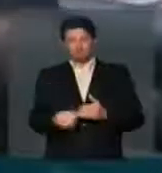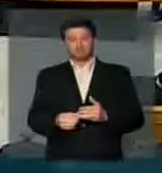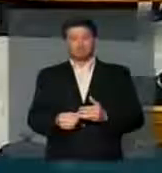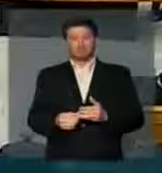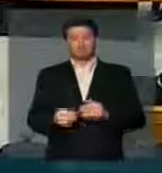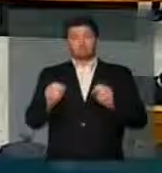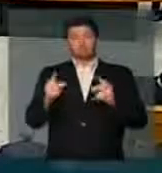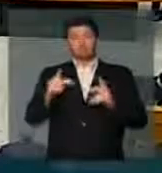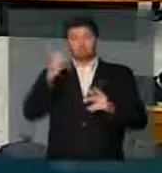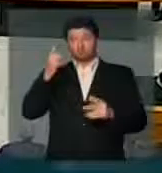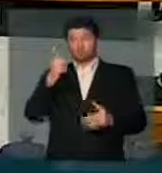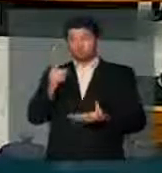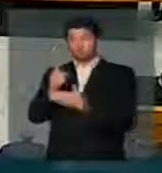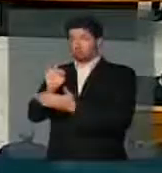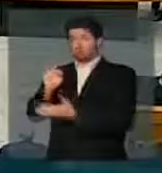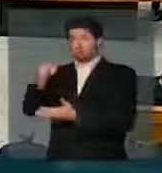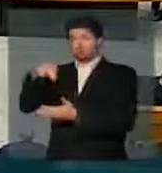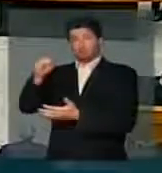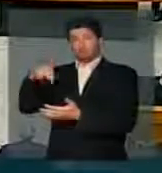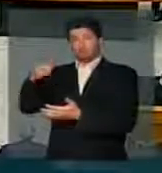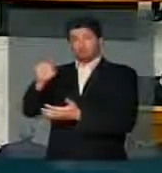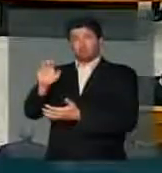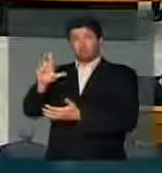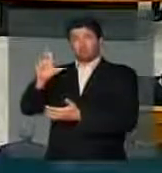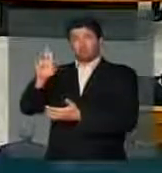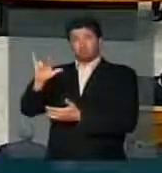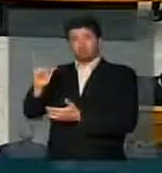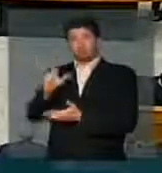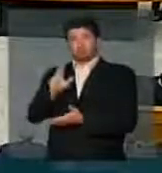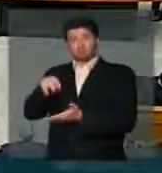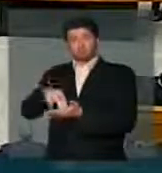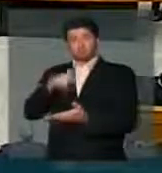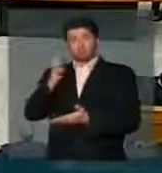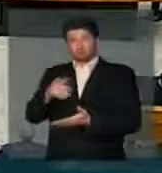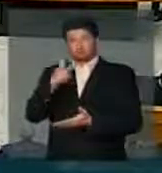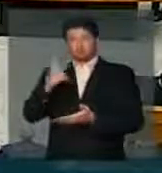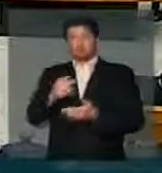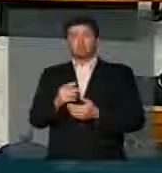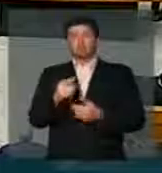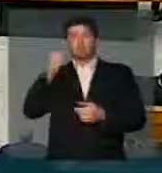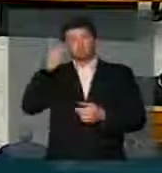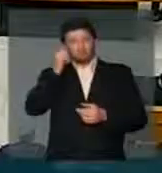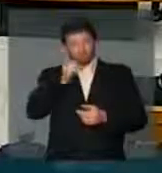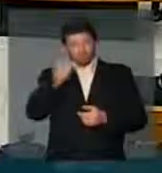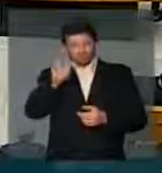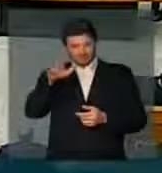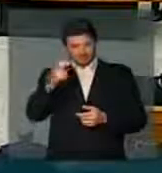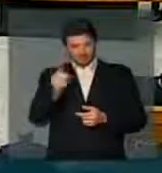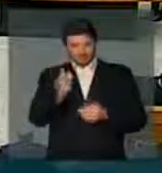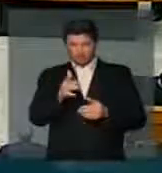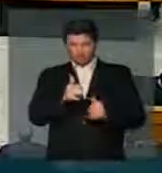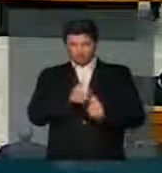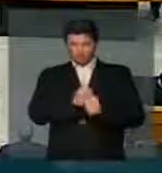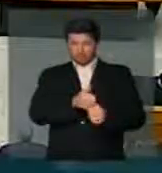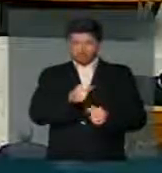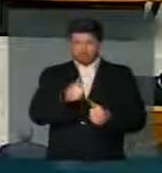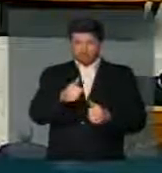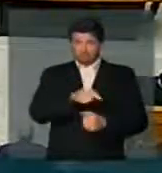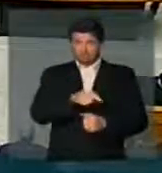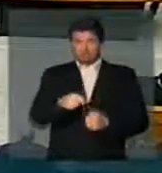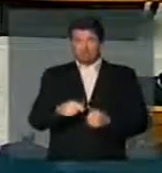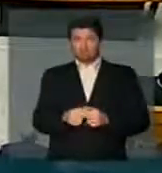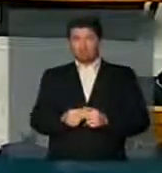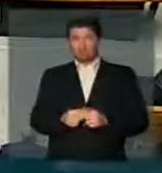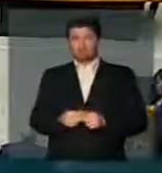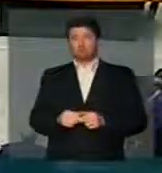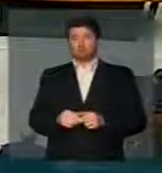Muito bem, então, deputado Tenente Lúcio, de Minas Gerais, já na tribuna, eu gostaria de pedir ao deputado Agramar também que pudesse posicionar, é que a